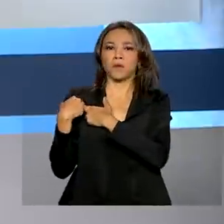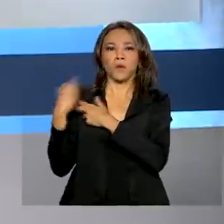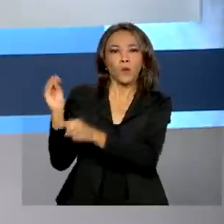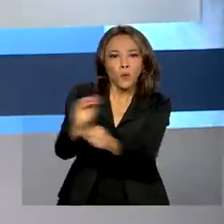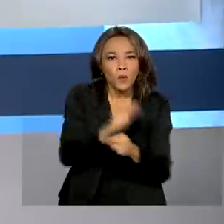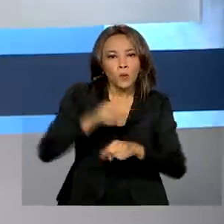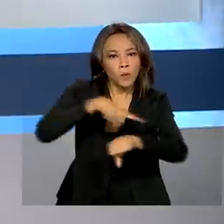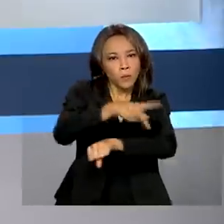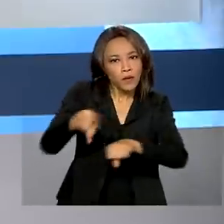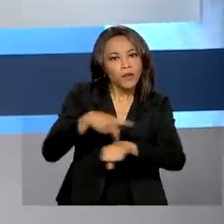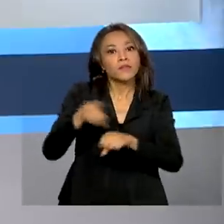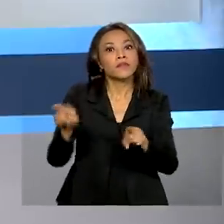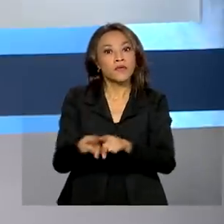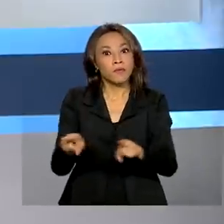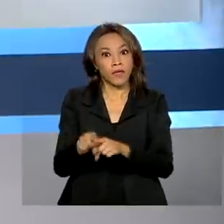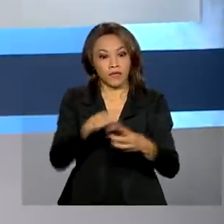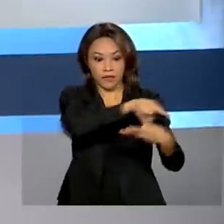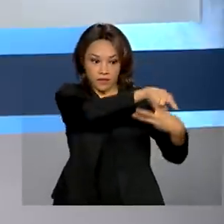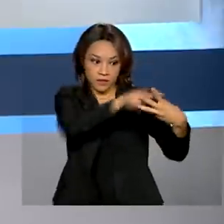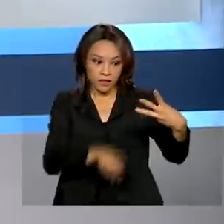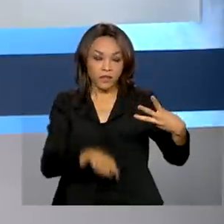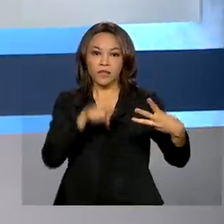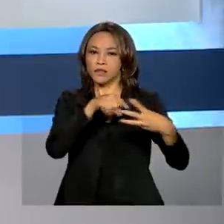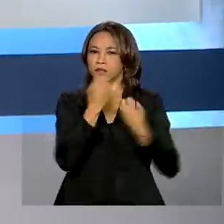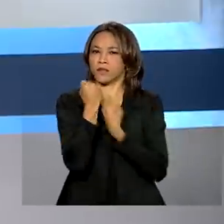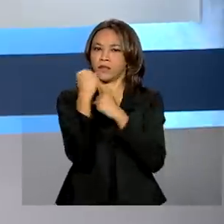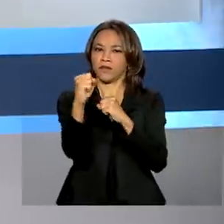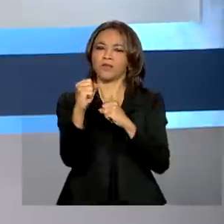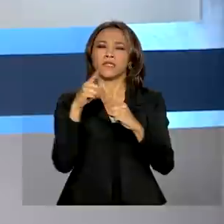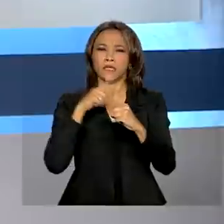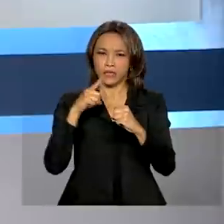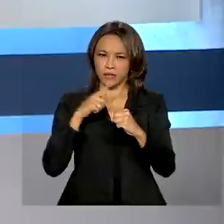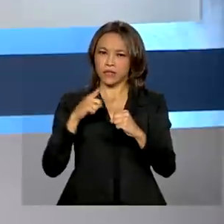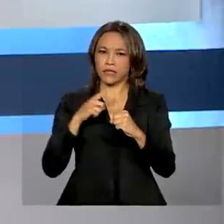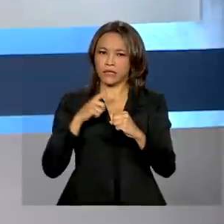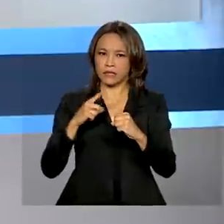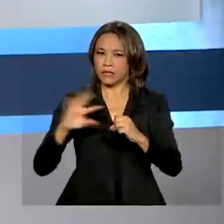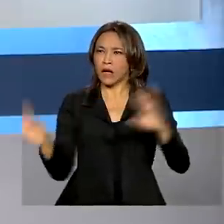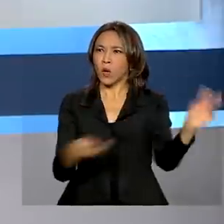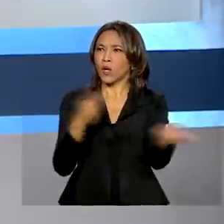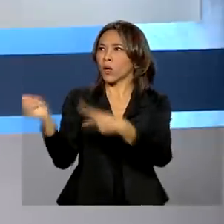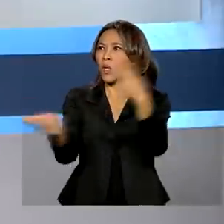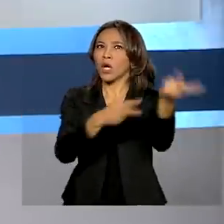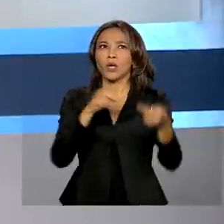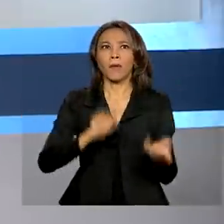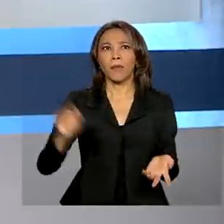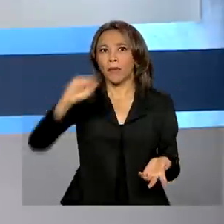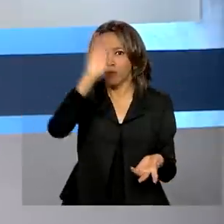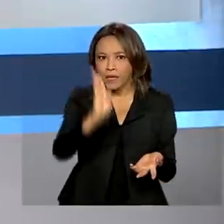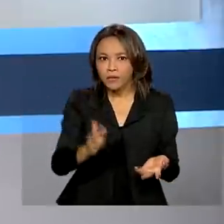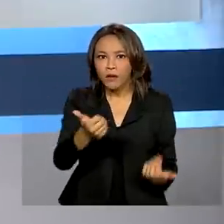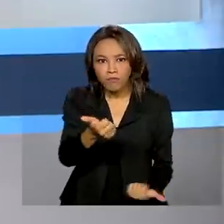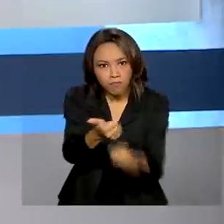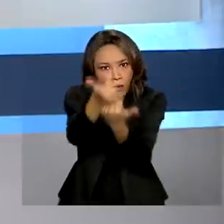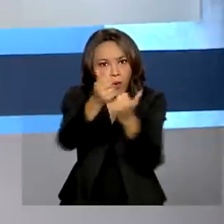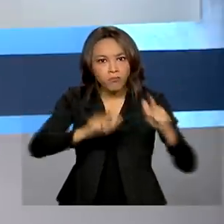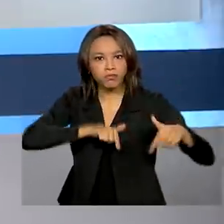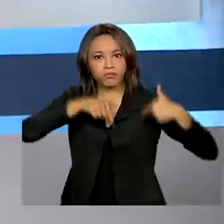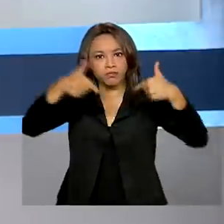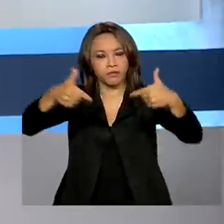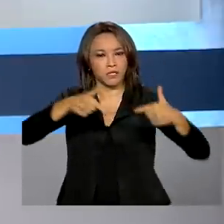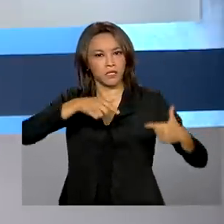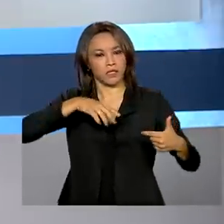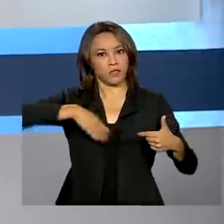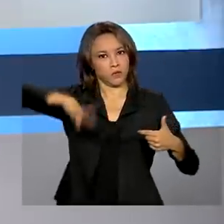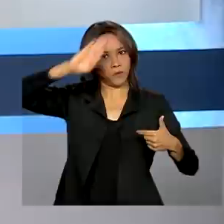nacional. Exército Marinha e Aeronáutica estão em diversas situações de calamidade e emergência. E a atuação dos militares